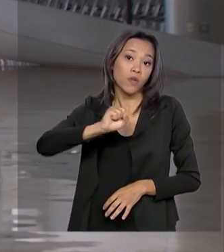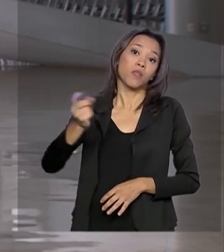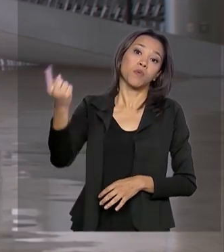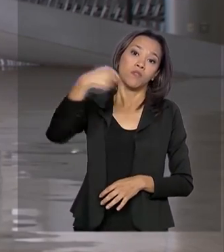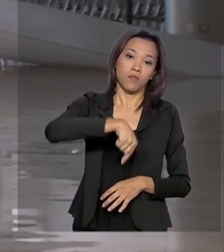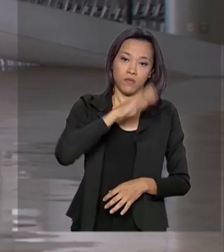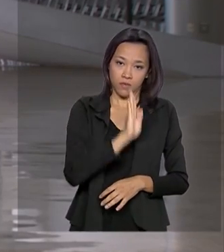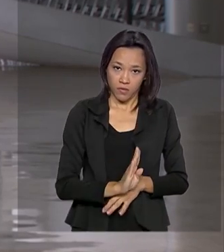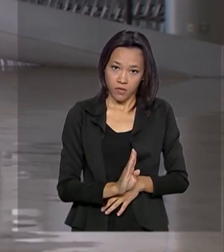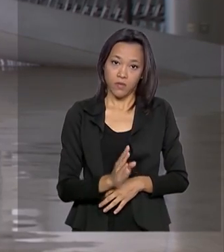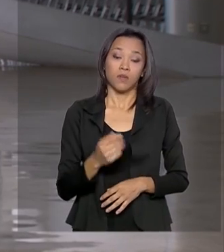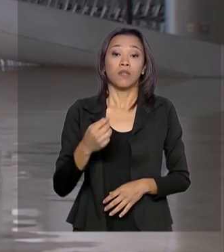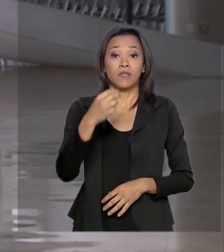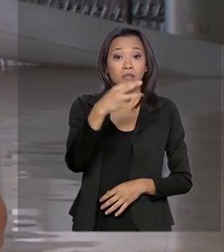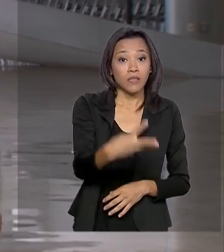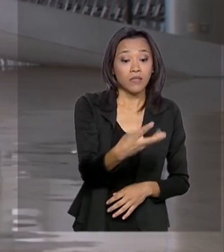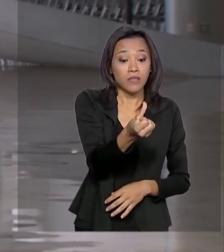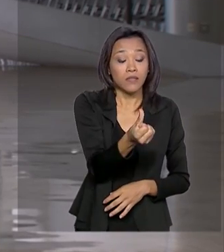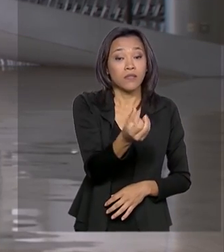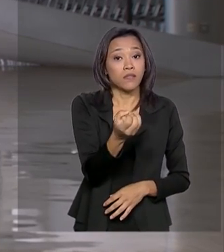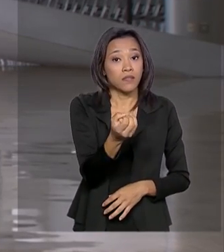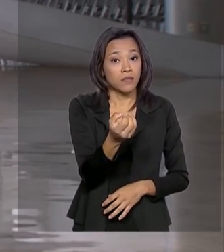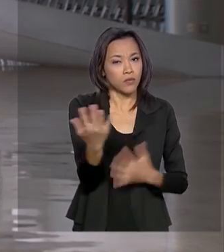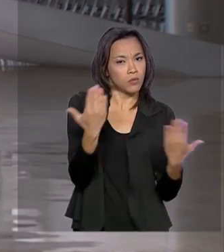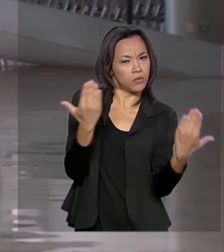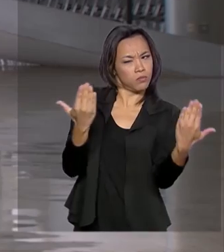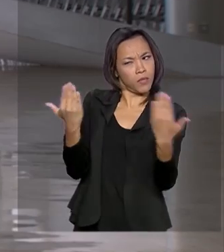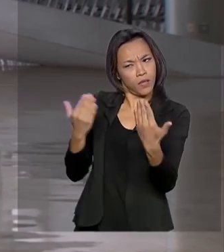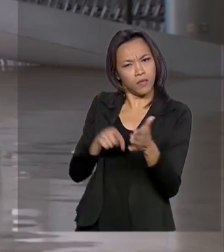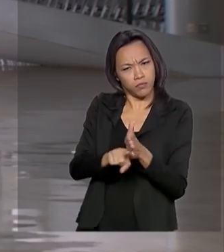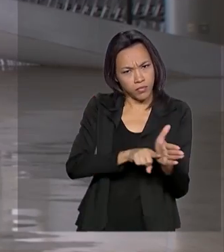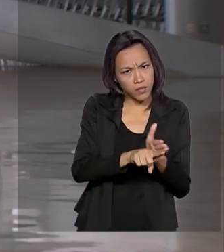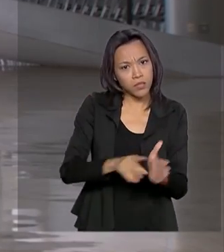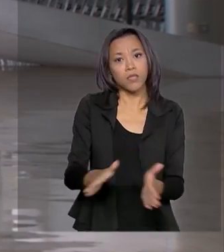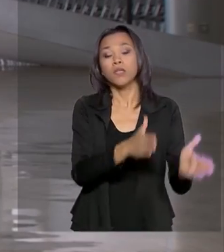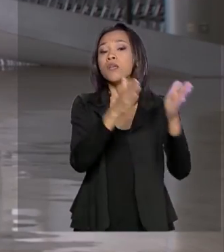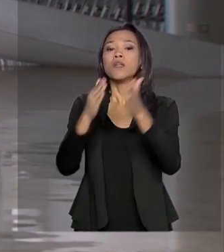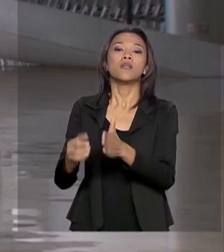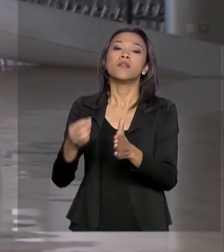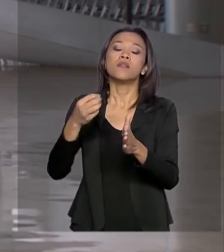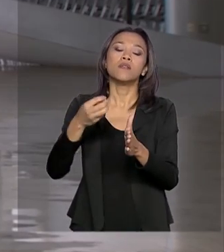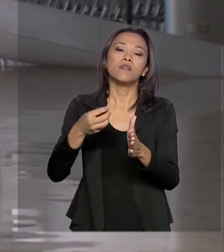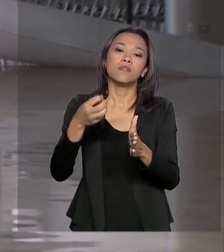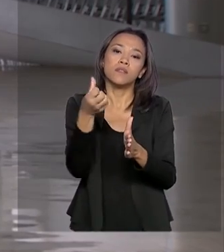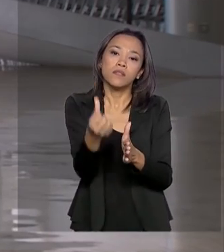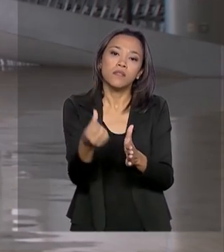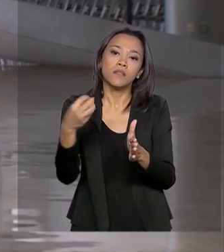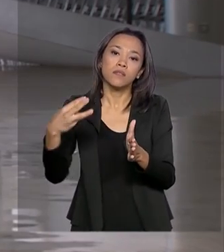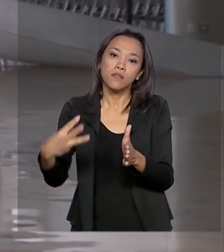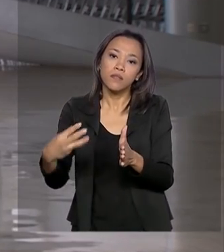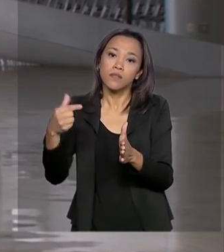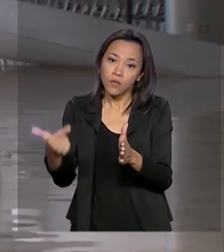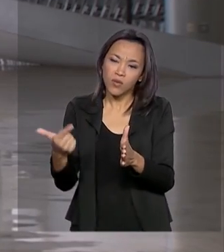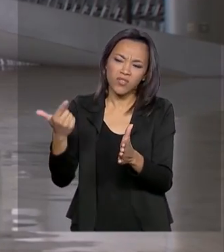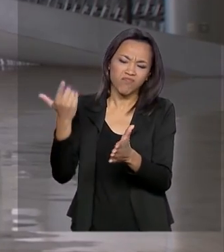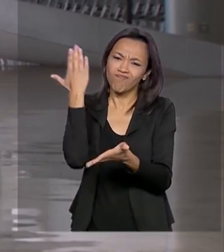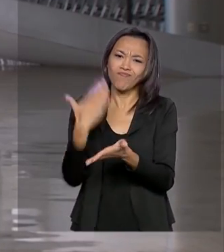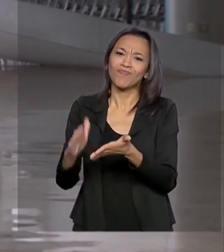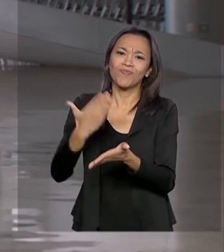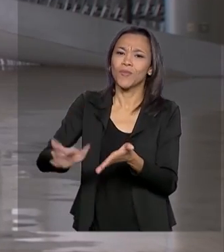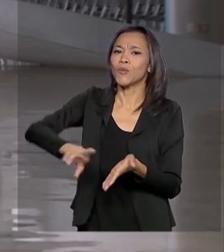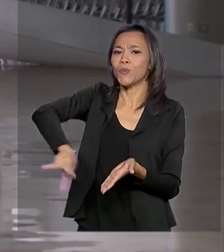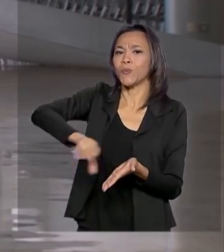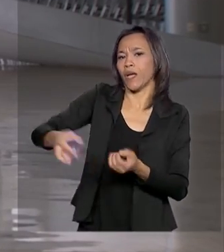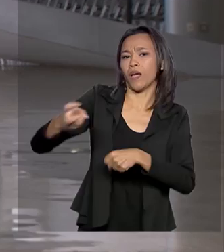663 suspeitas estão em investigação e outros 632 casos já foram, então, descartados.